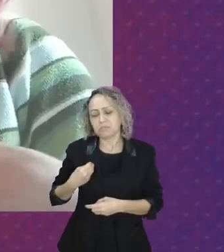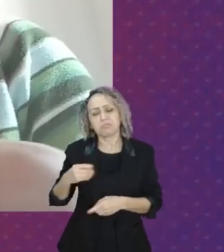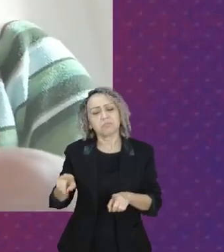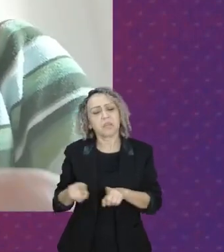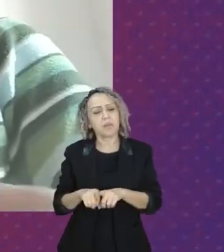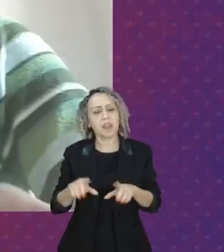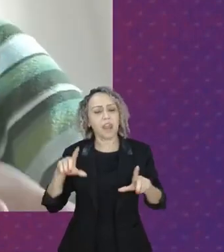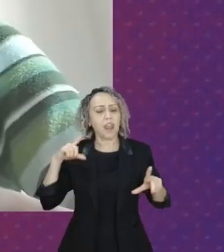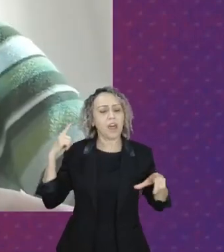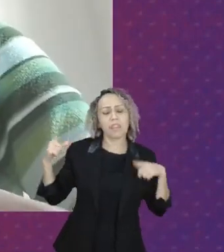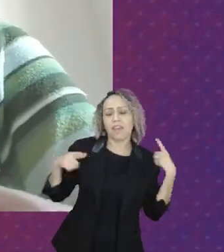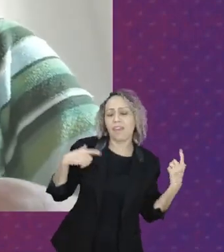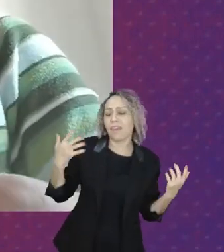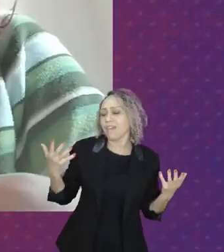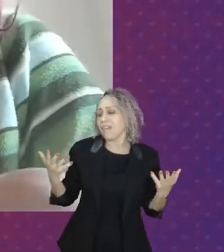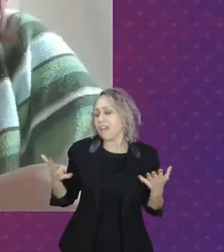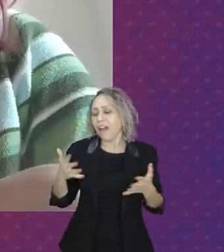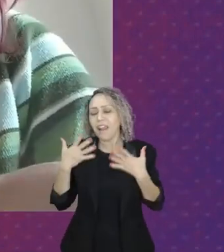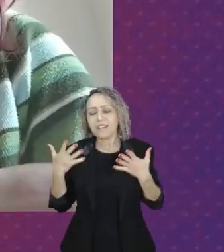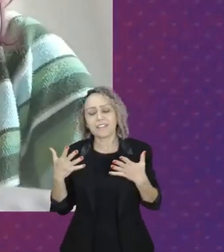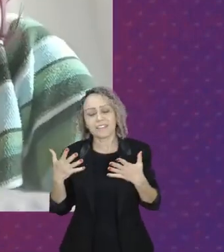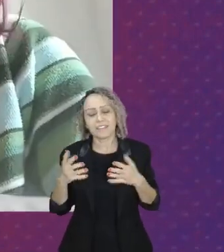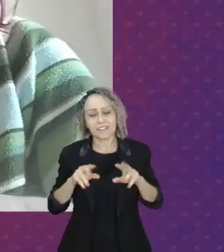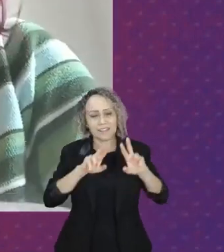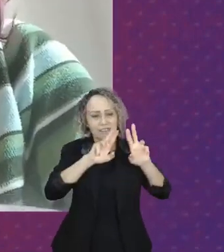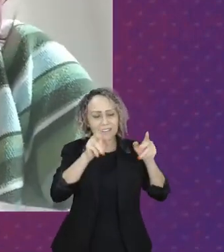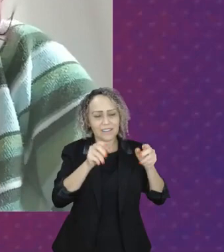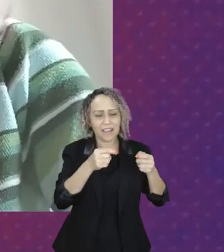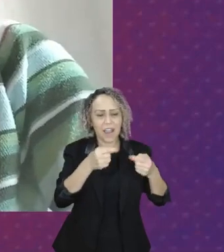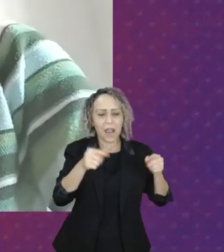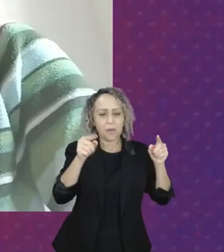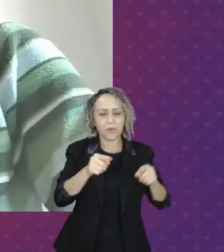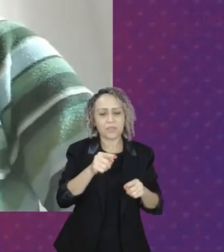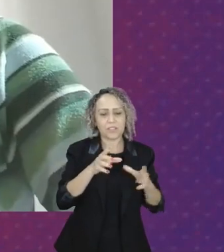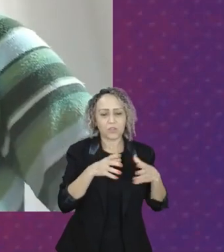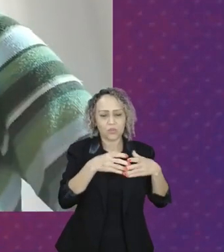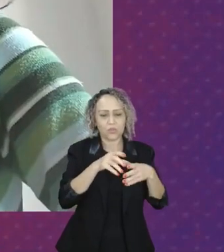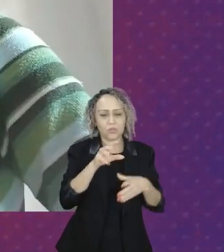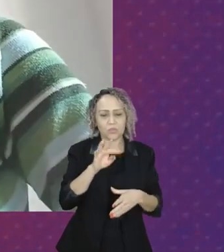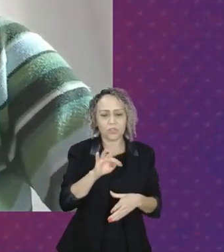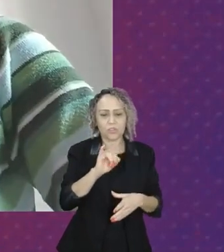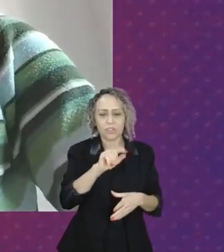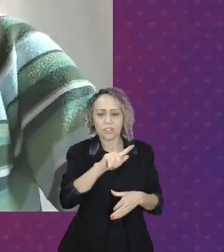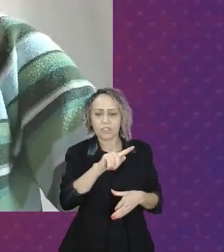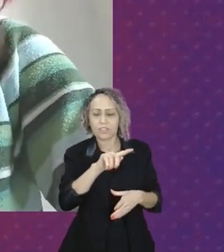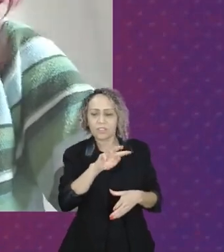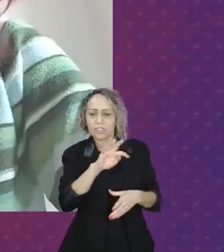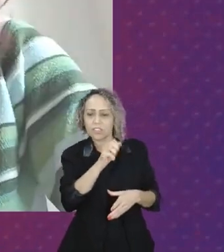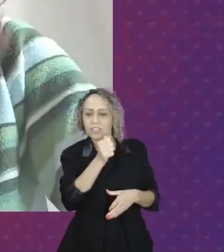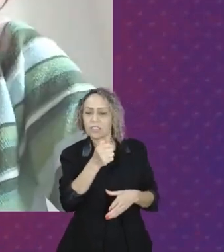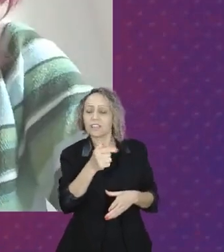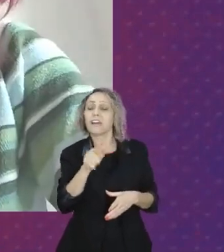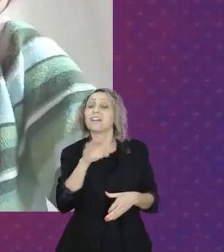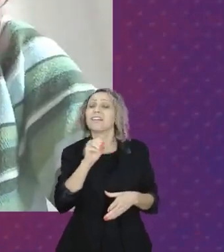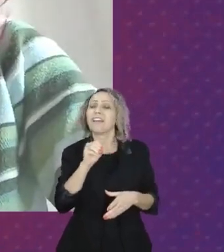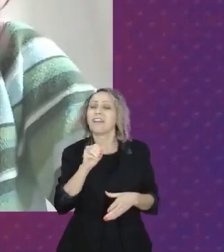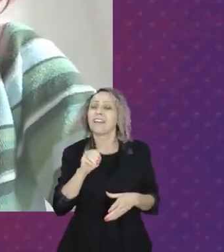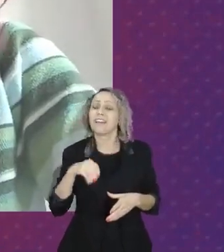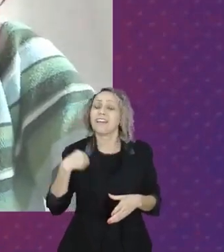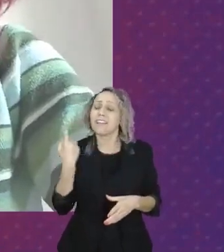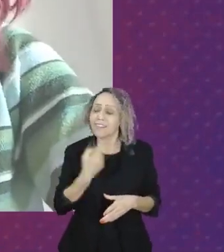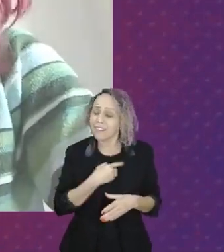como diz a música lá do Titãs, a gente não quer só comida, gente quer comida, diversão e arte. Tá difícil botar comida na mesa do